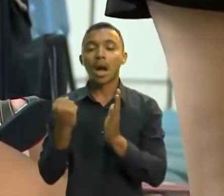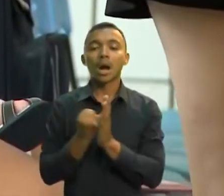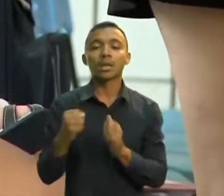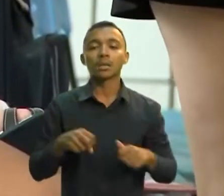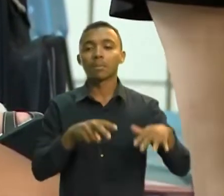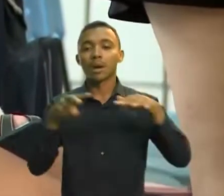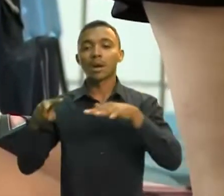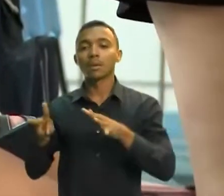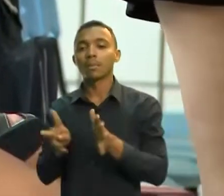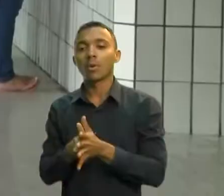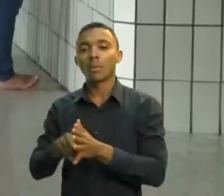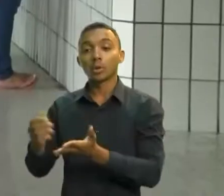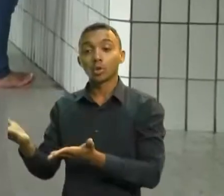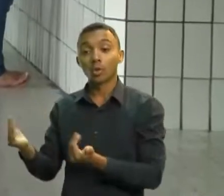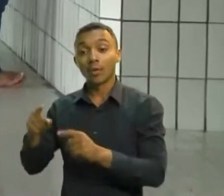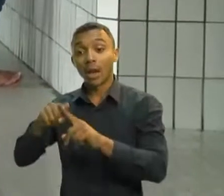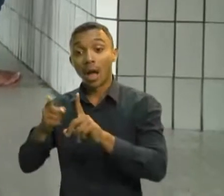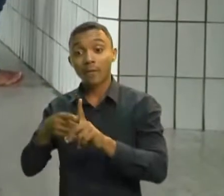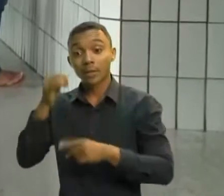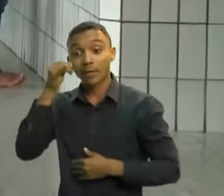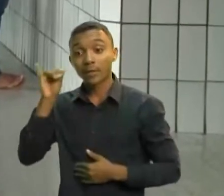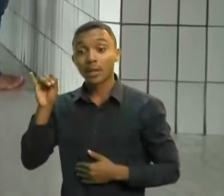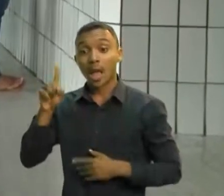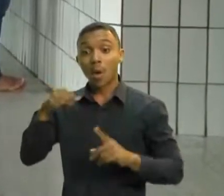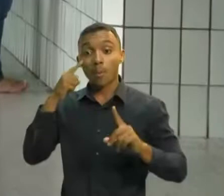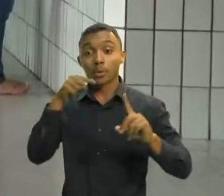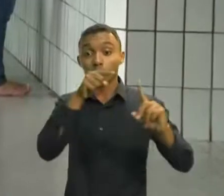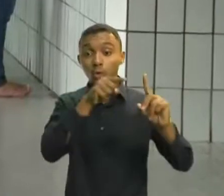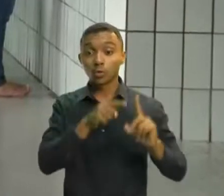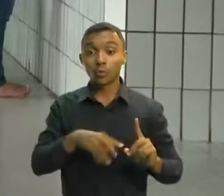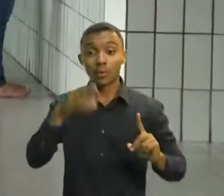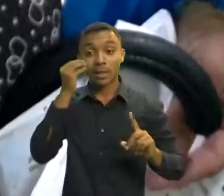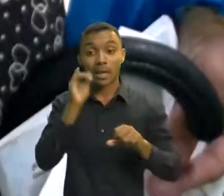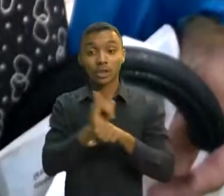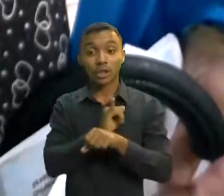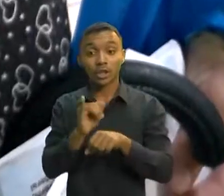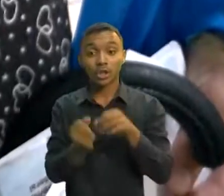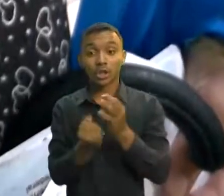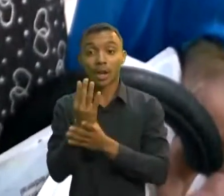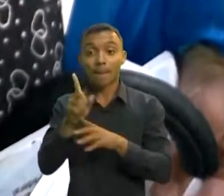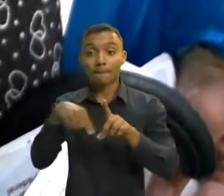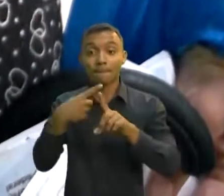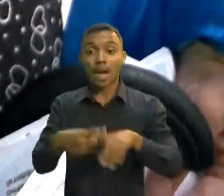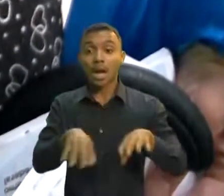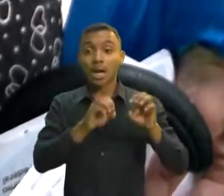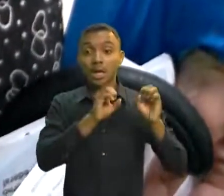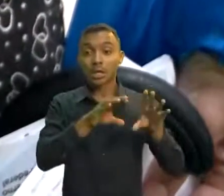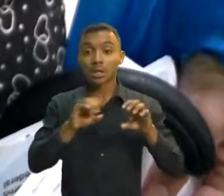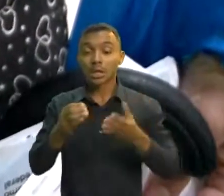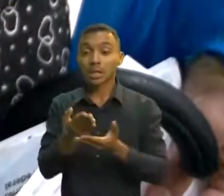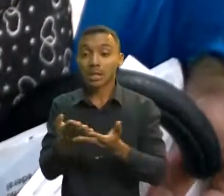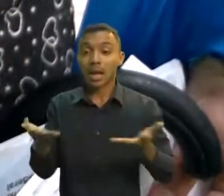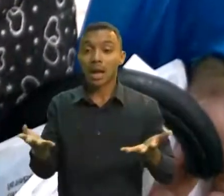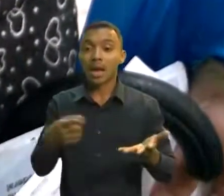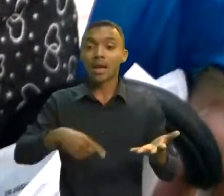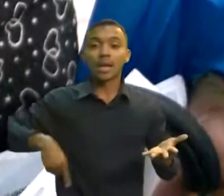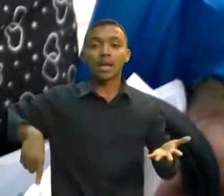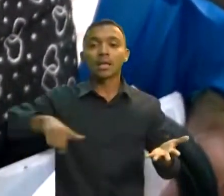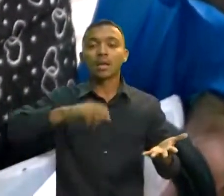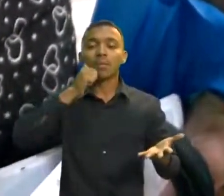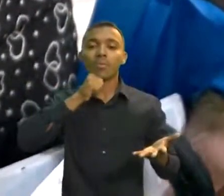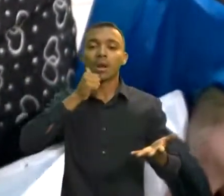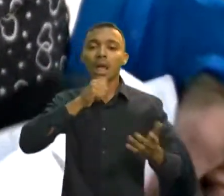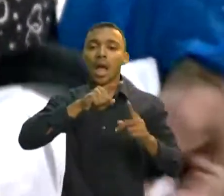adolescência. O objetivo é abordar medidas preventivas e educativas que contribuam para a redução na incidência da